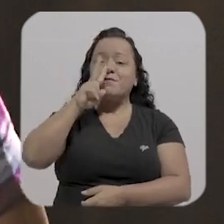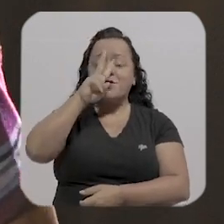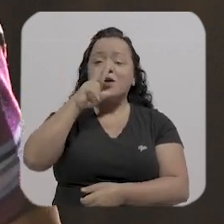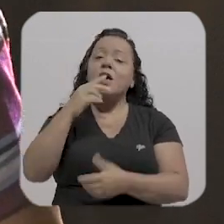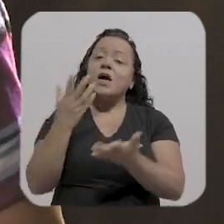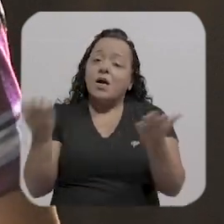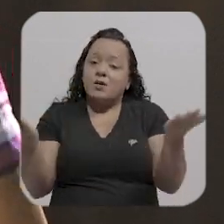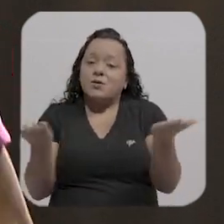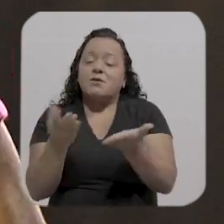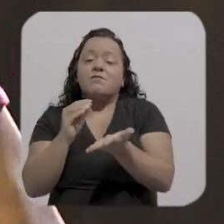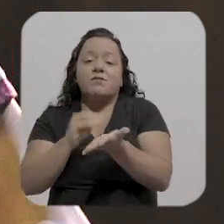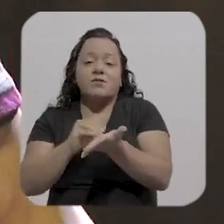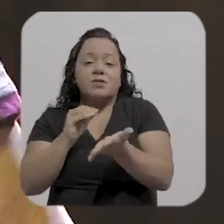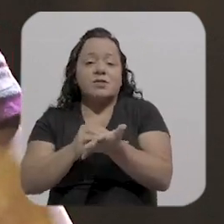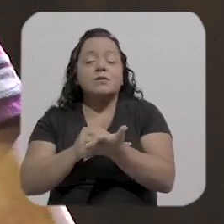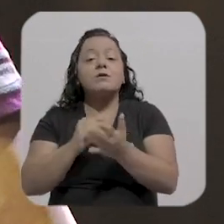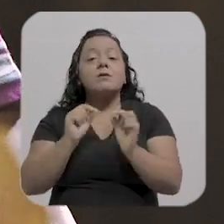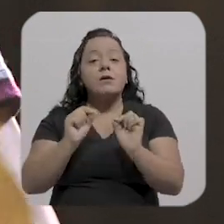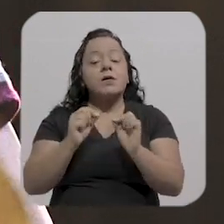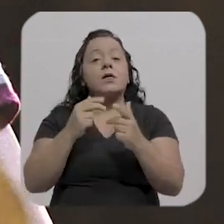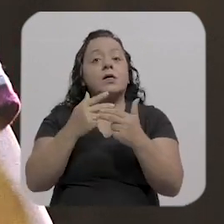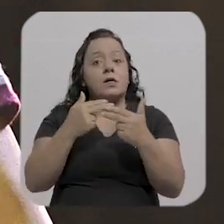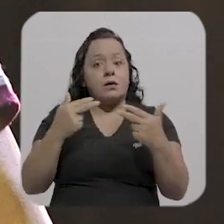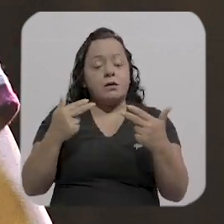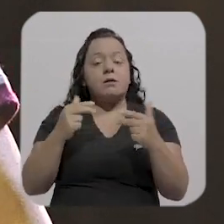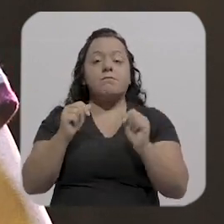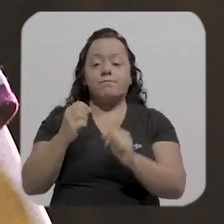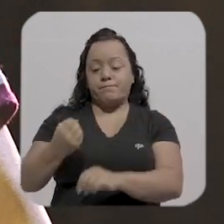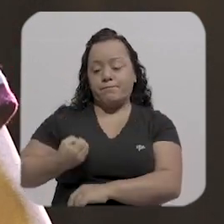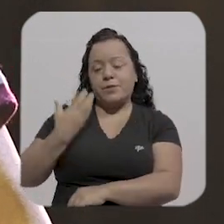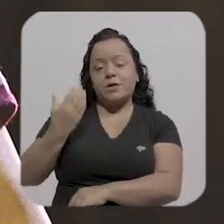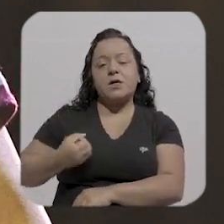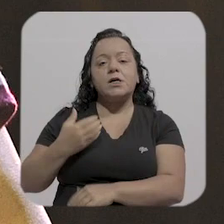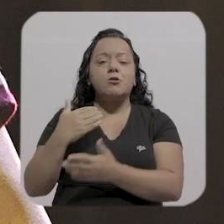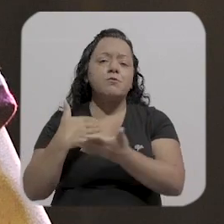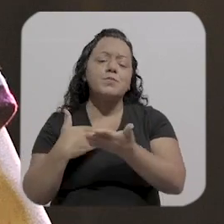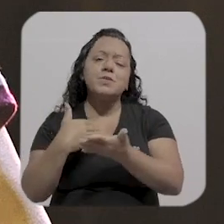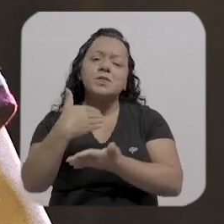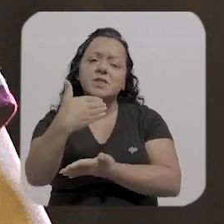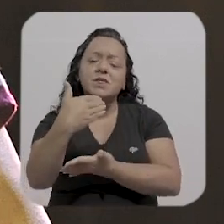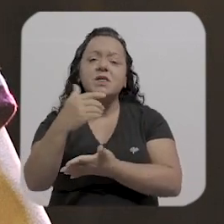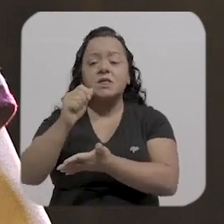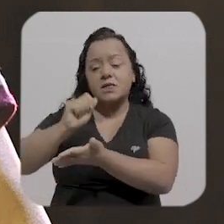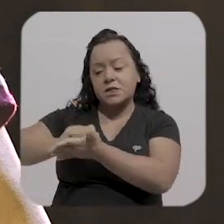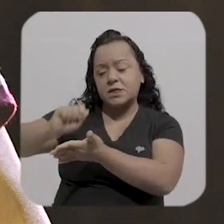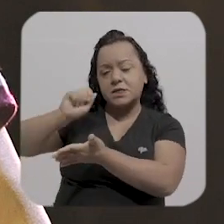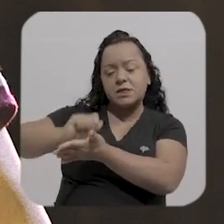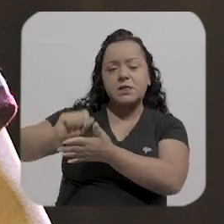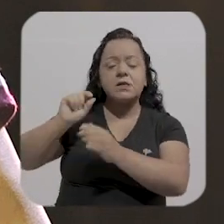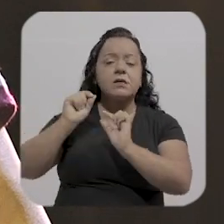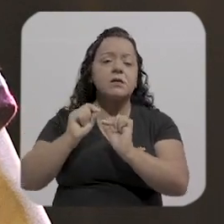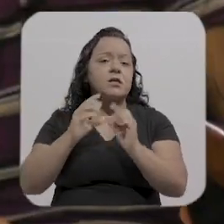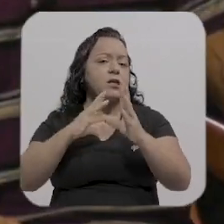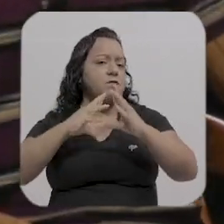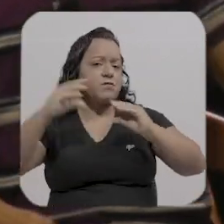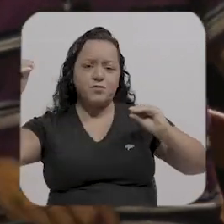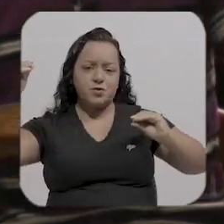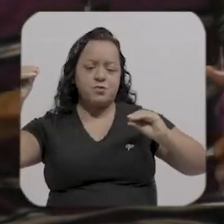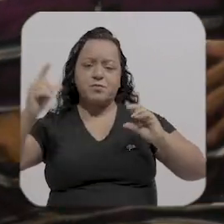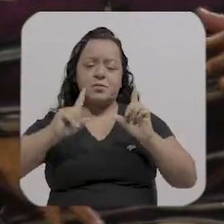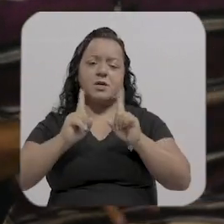e aí eu comecei a escrever é e não fugir mais da realidade não fugir mais da minha história e